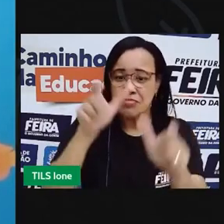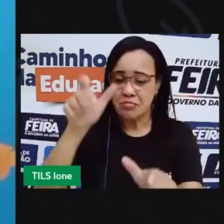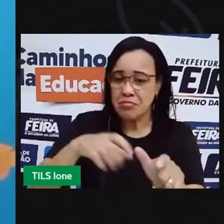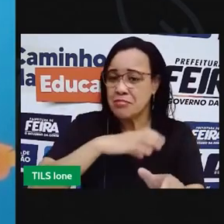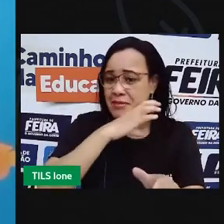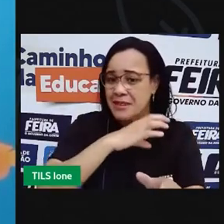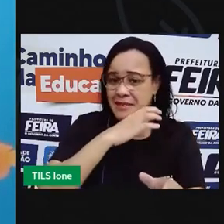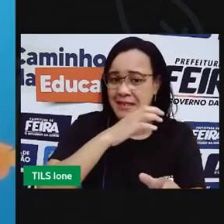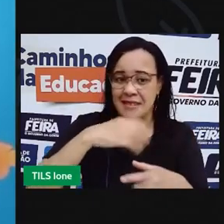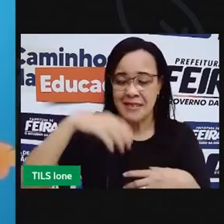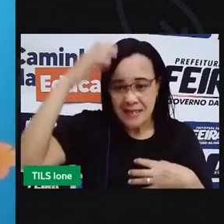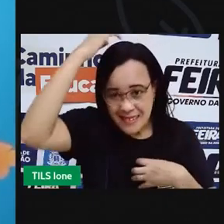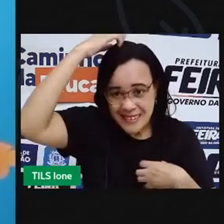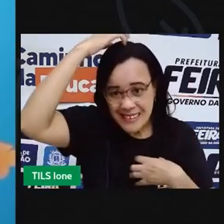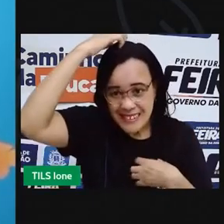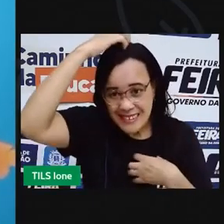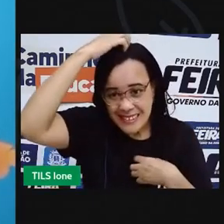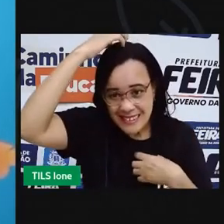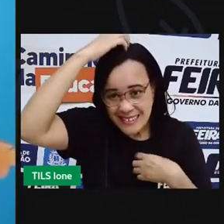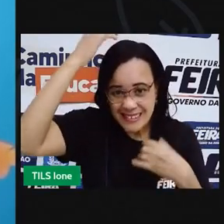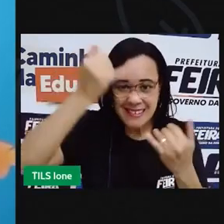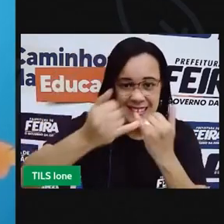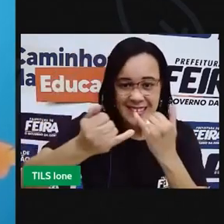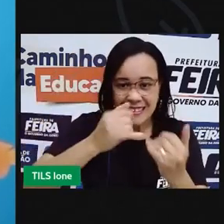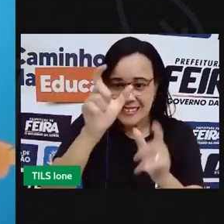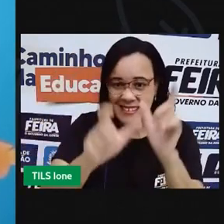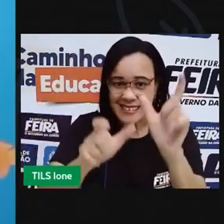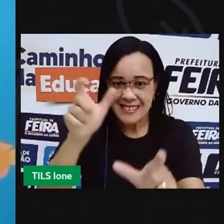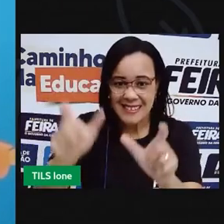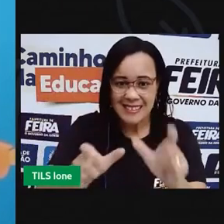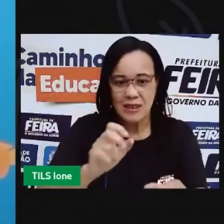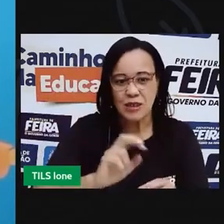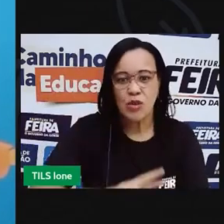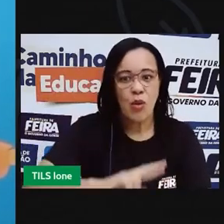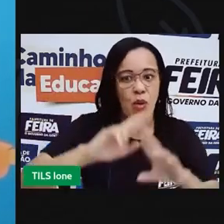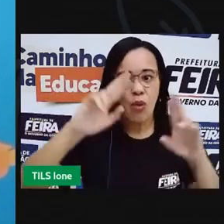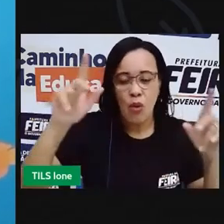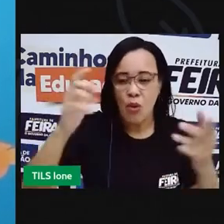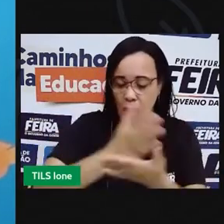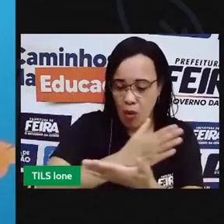Alguns se parecem com a gente. Outros são bem diferentes.